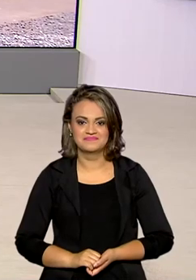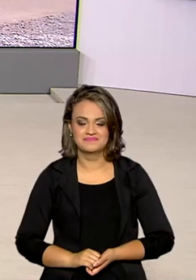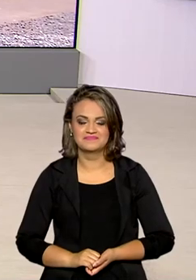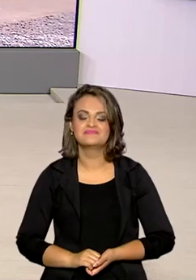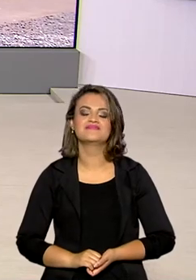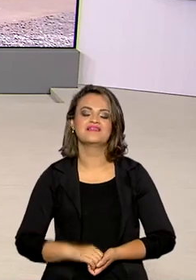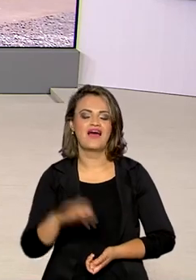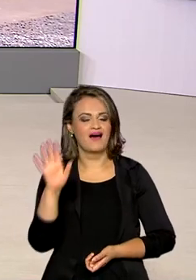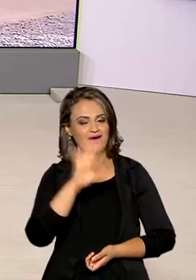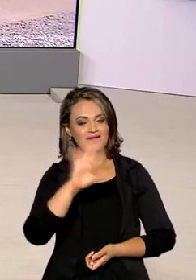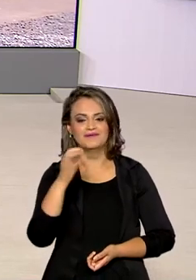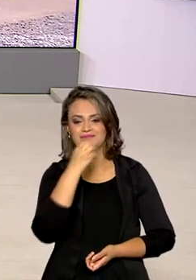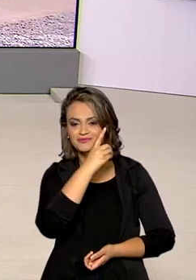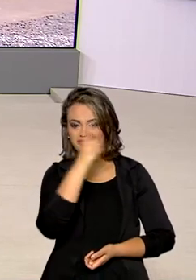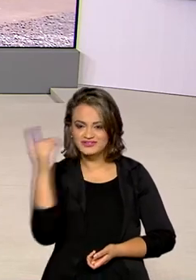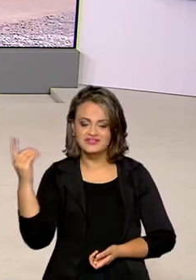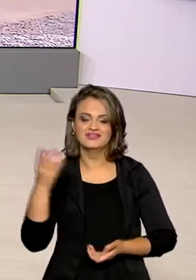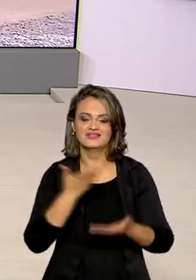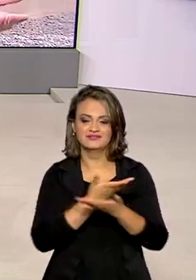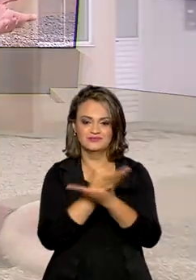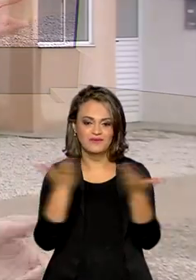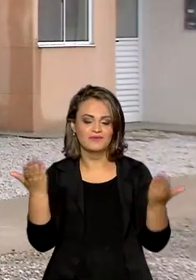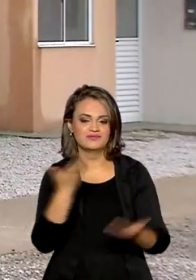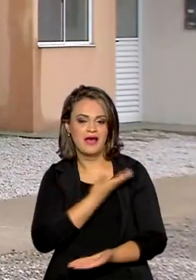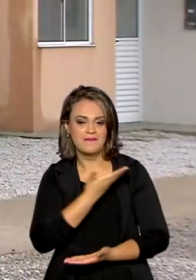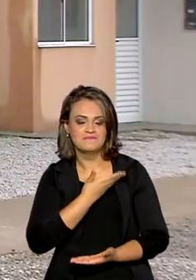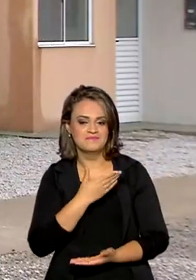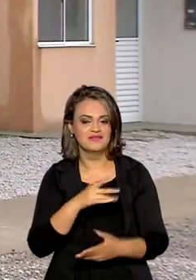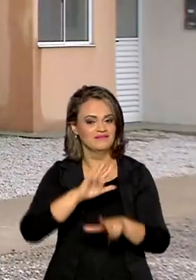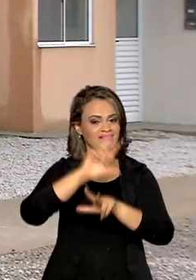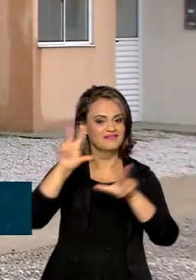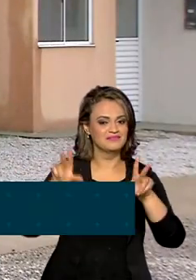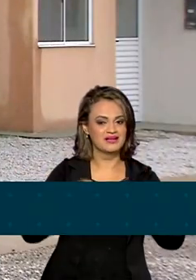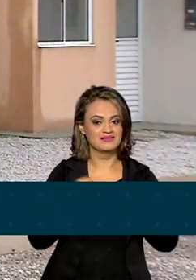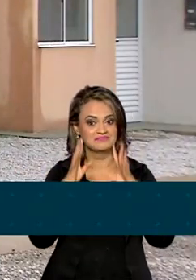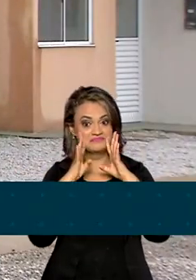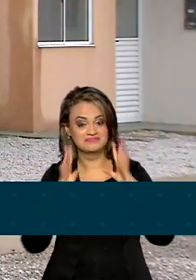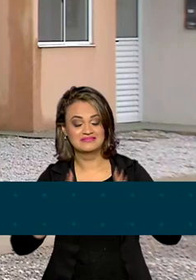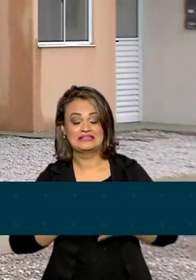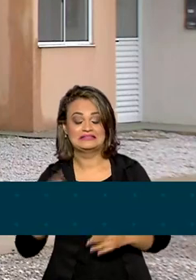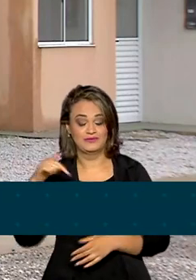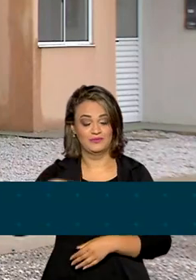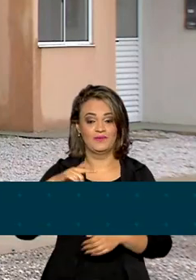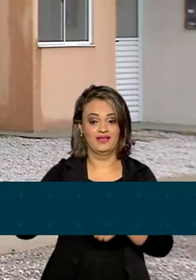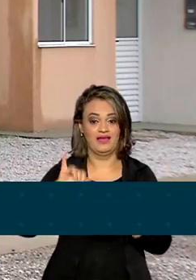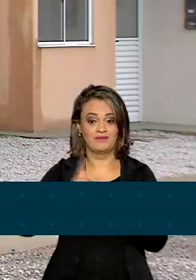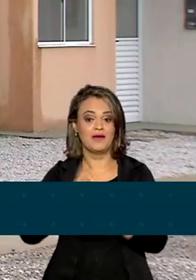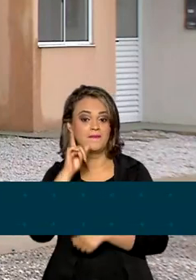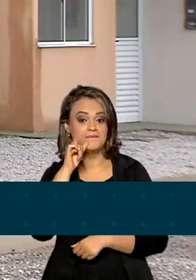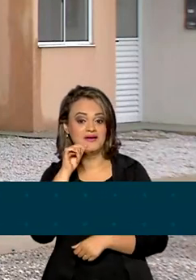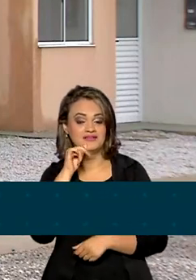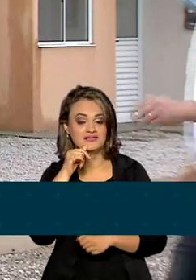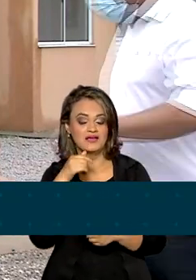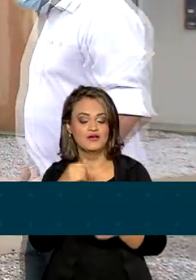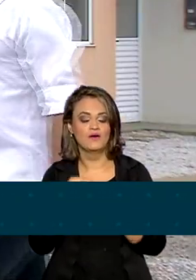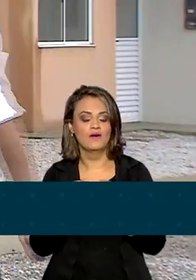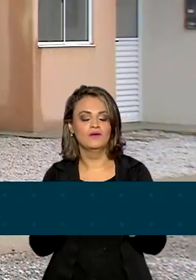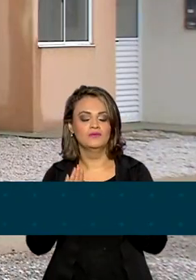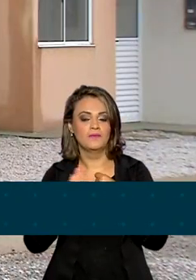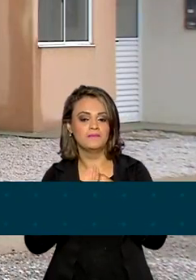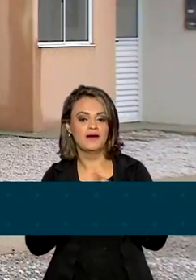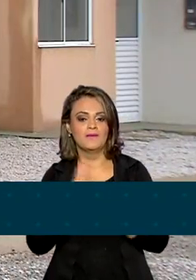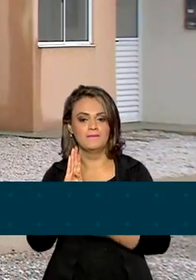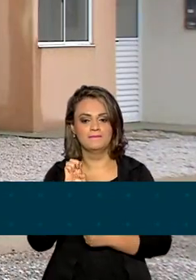Bom dia, Renata Corsini. Bom dia, amigos telespectadores da TV Brasil. Pois é, estou aqui em Maceió, no bairro Benedito Bentes,